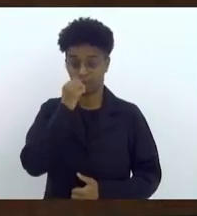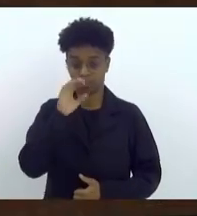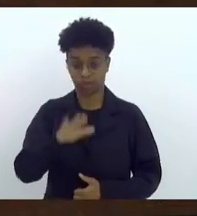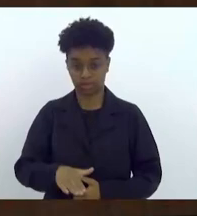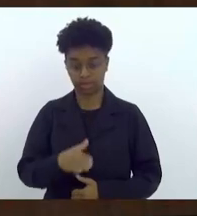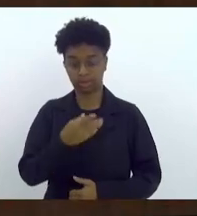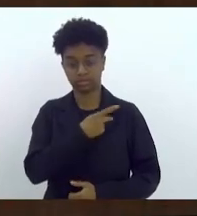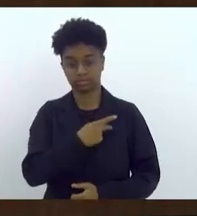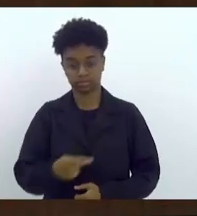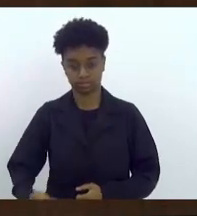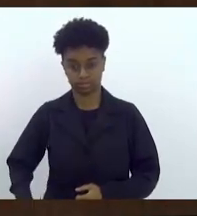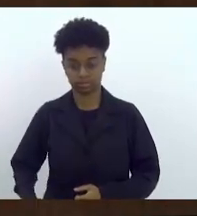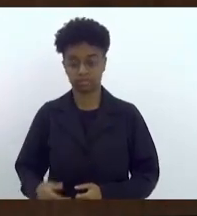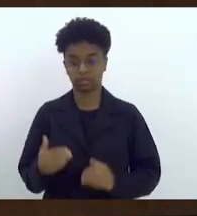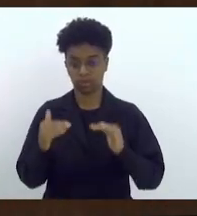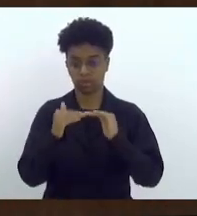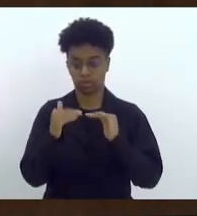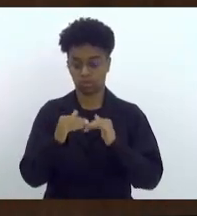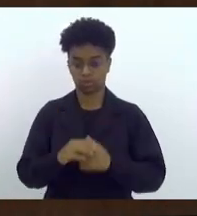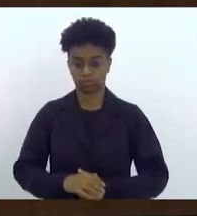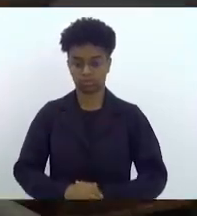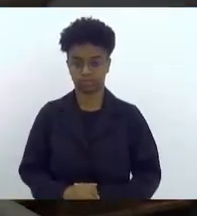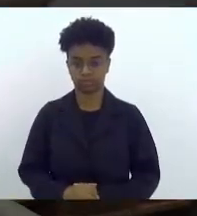Deputado... deputado é favorável.